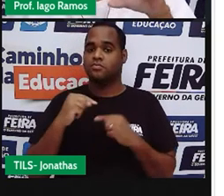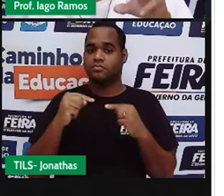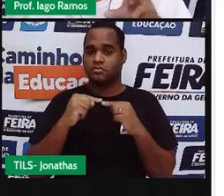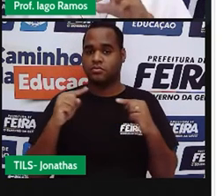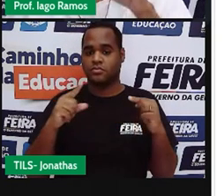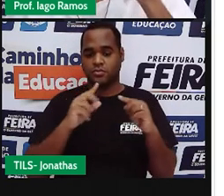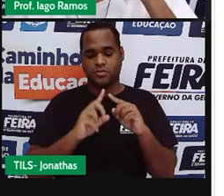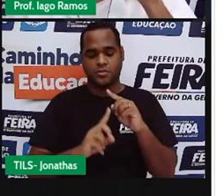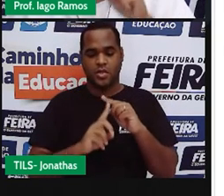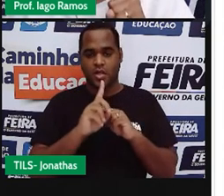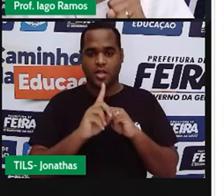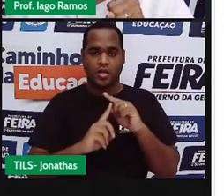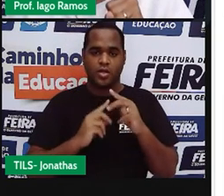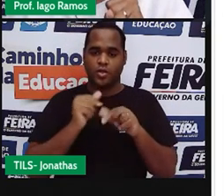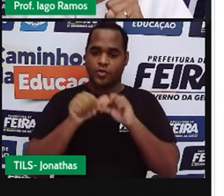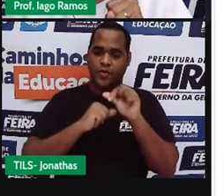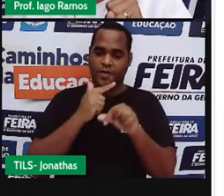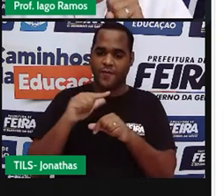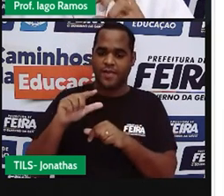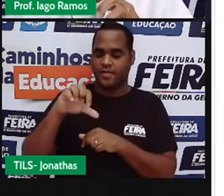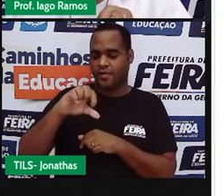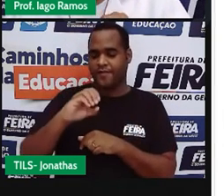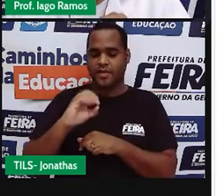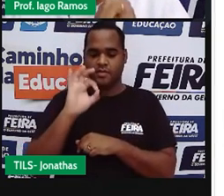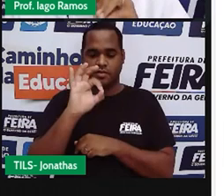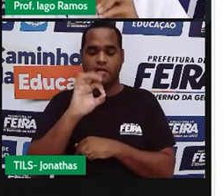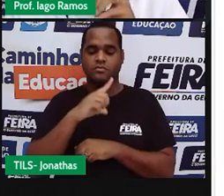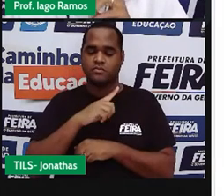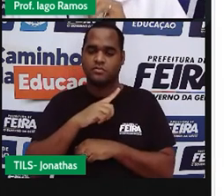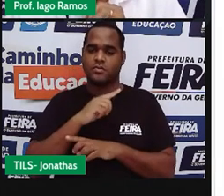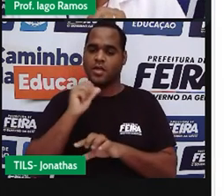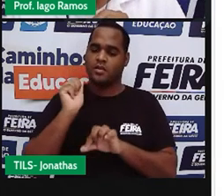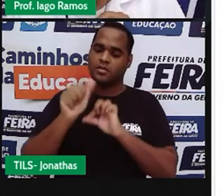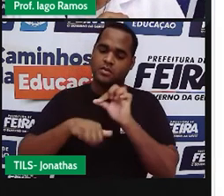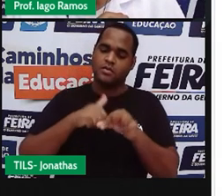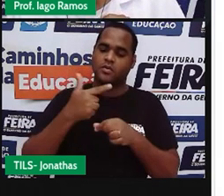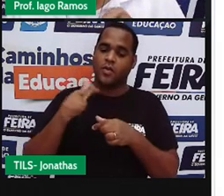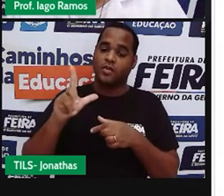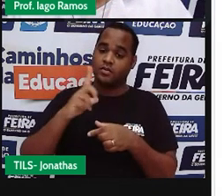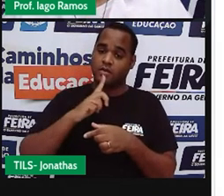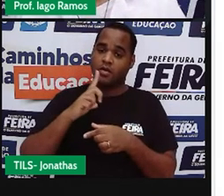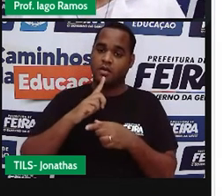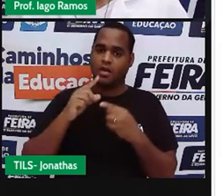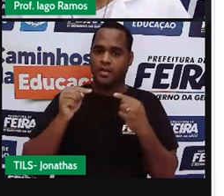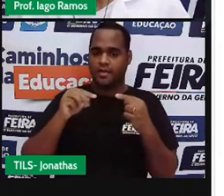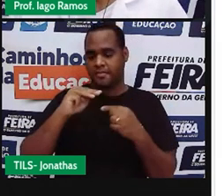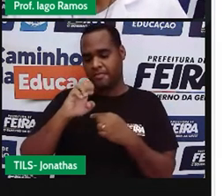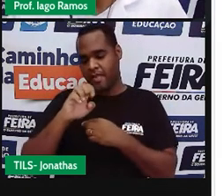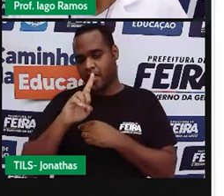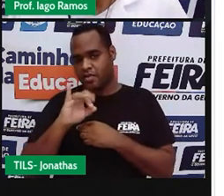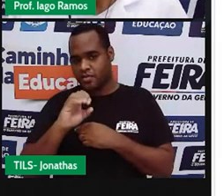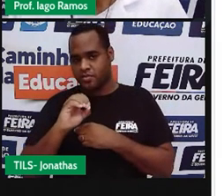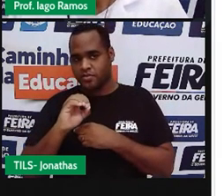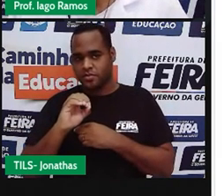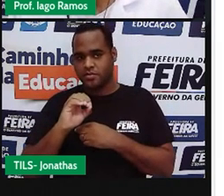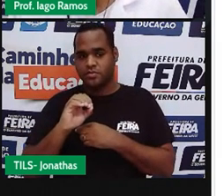formando ângulos de 90 graus e passa pelo ponto médio. Tá?